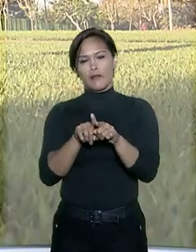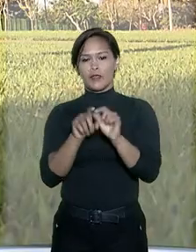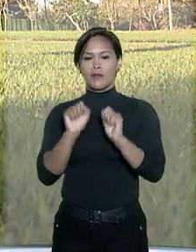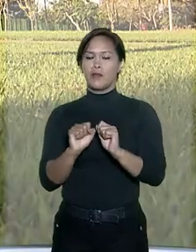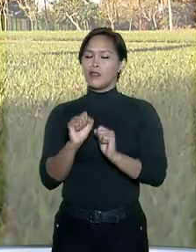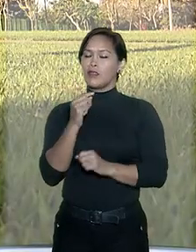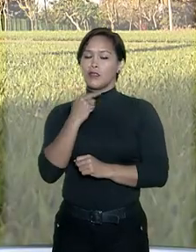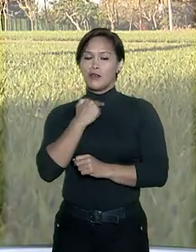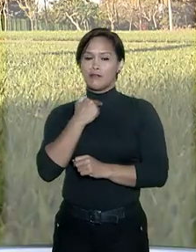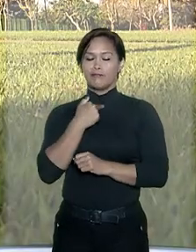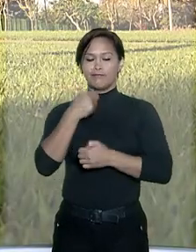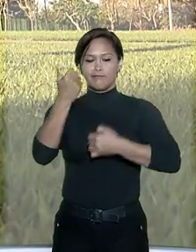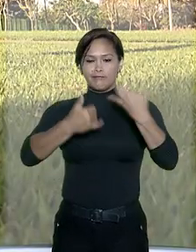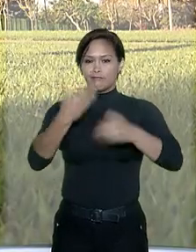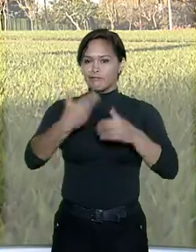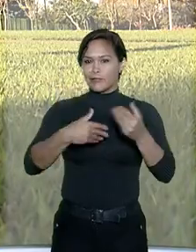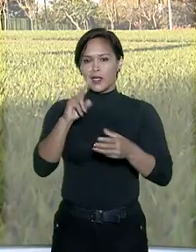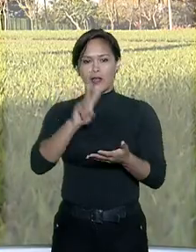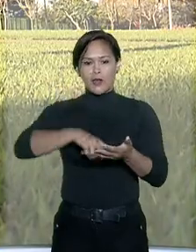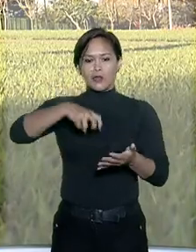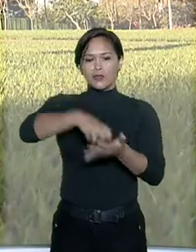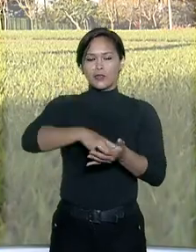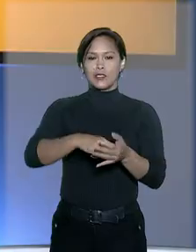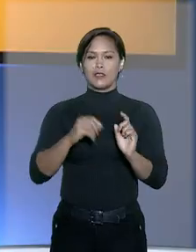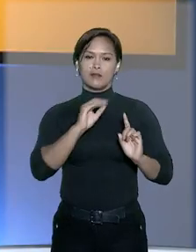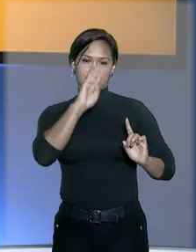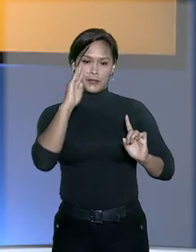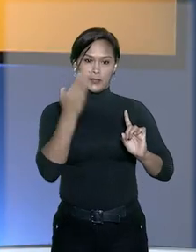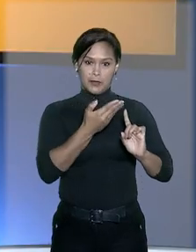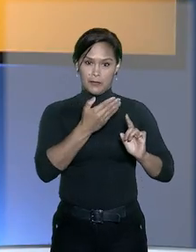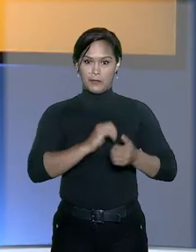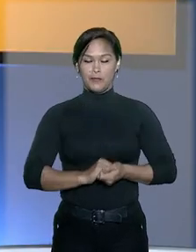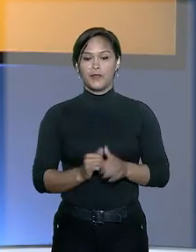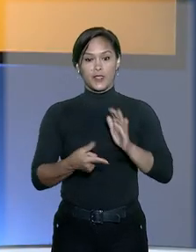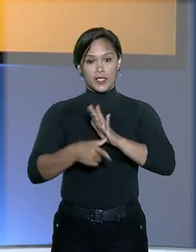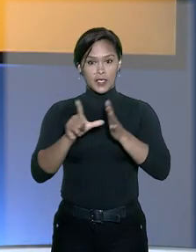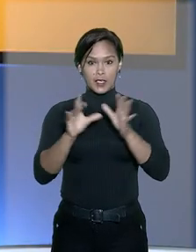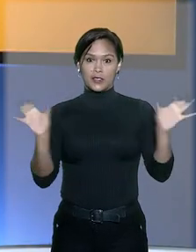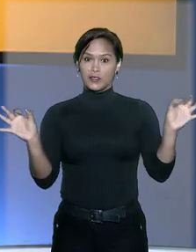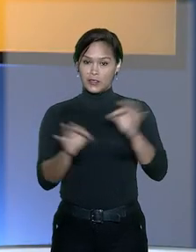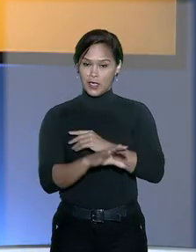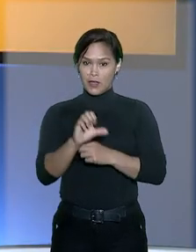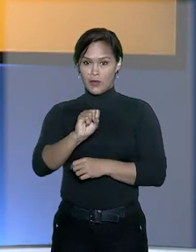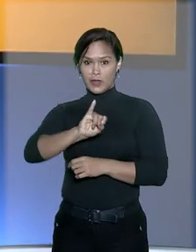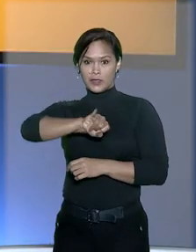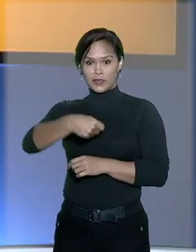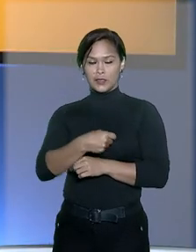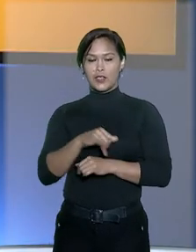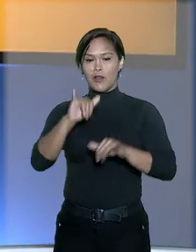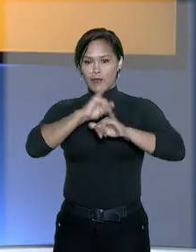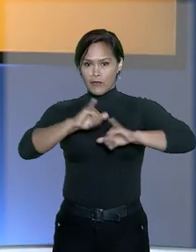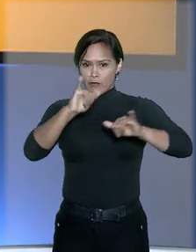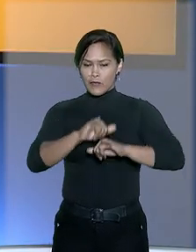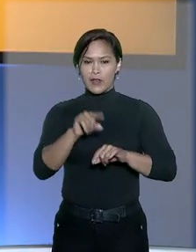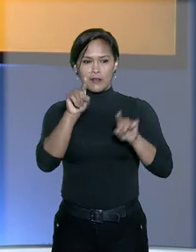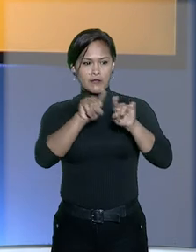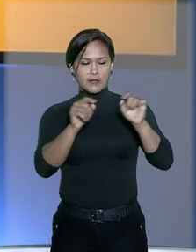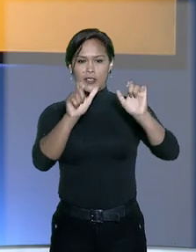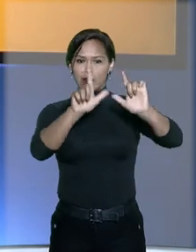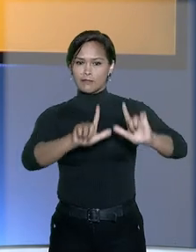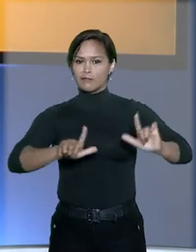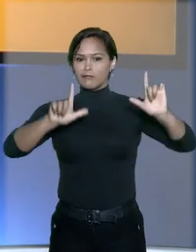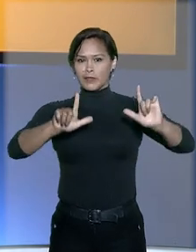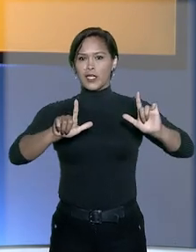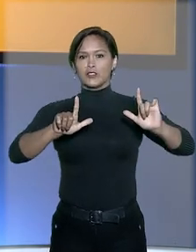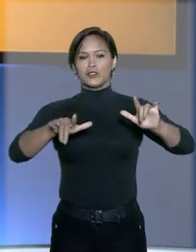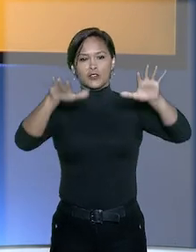não pode fundamentar a condenação do réu. E antes de encerrar o STJ Notícias, você fica com imagens do